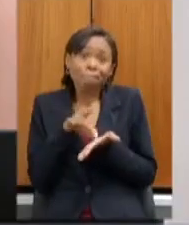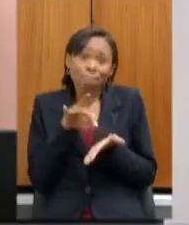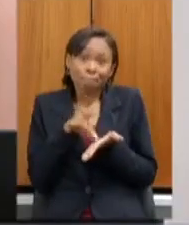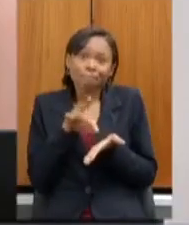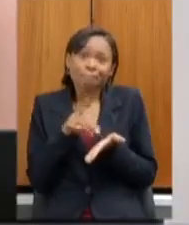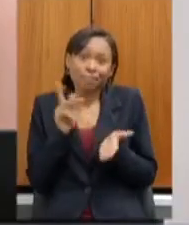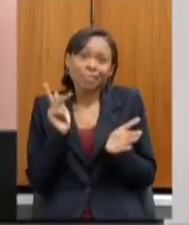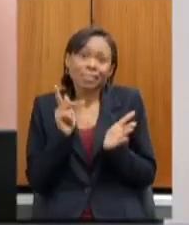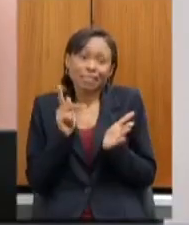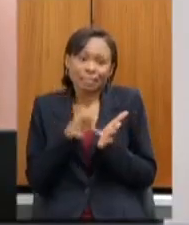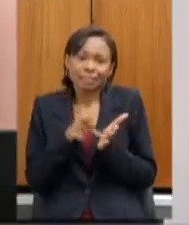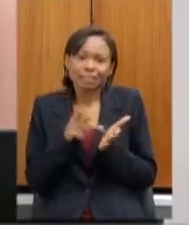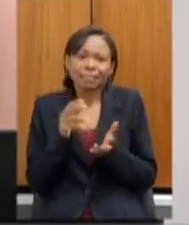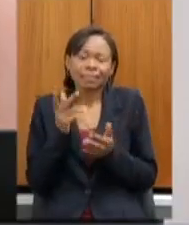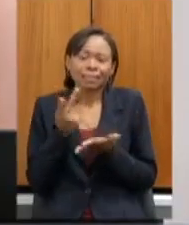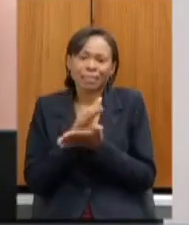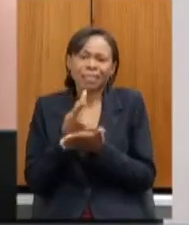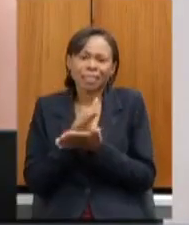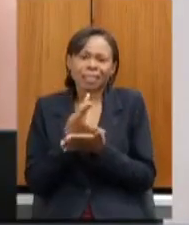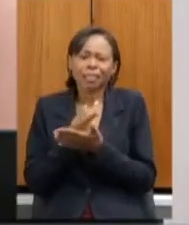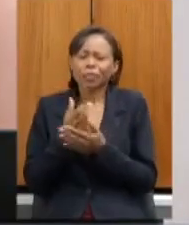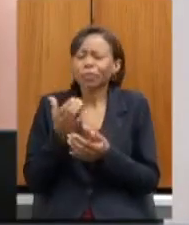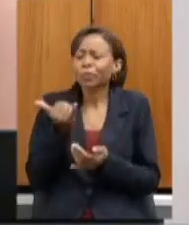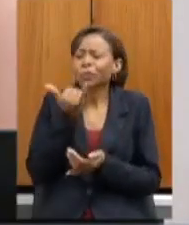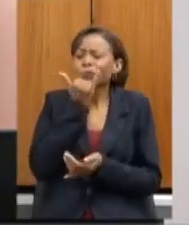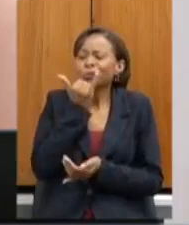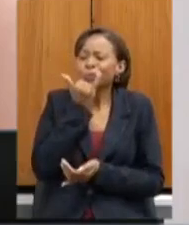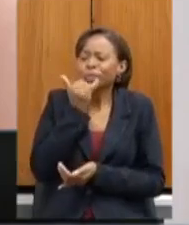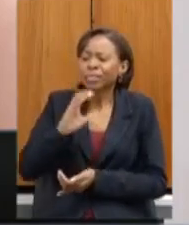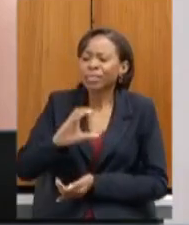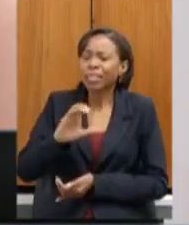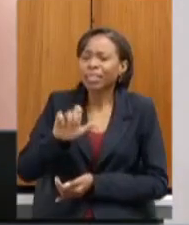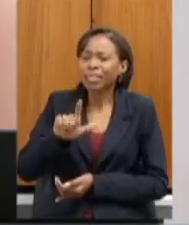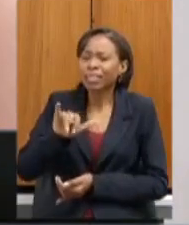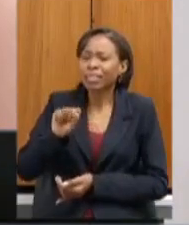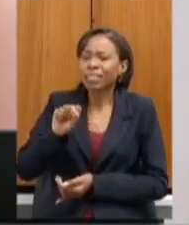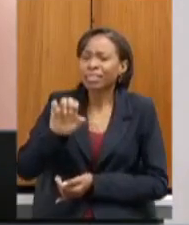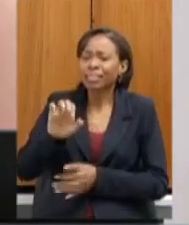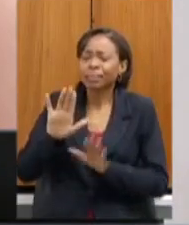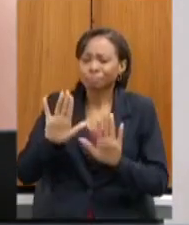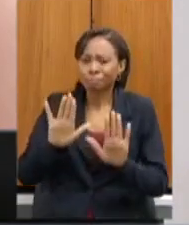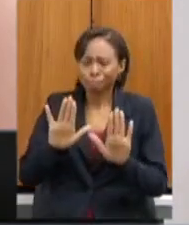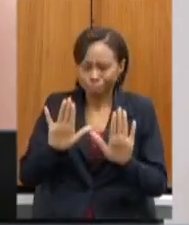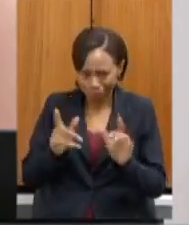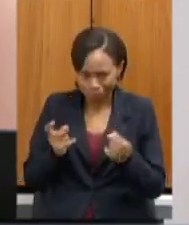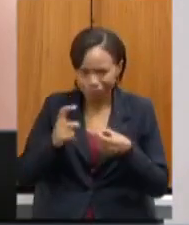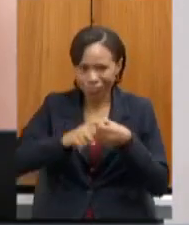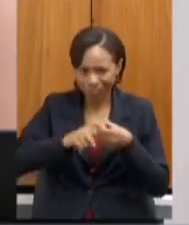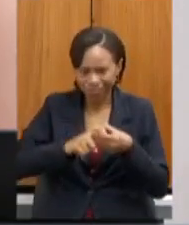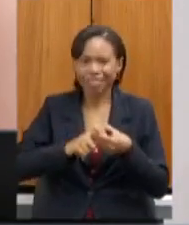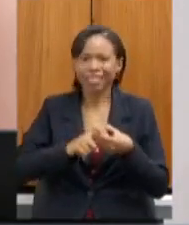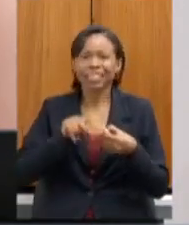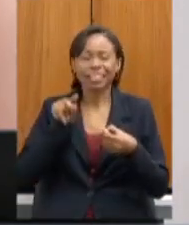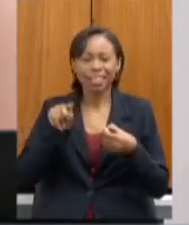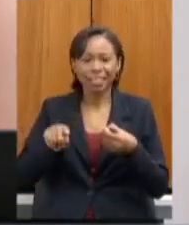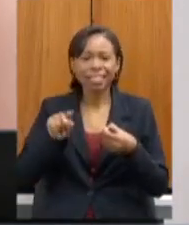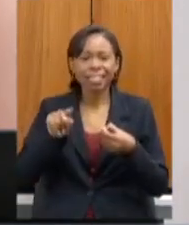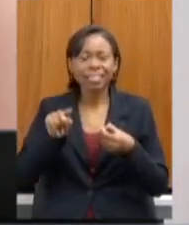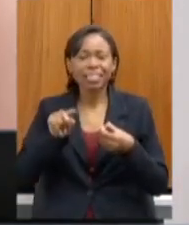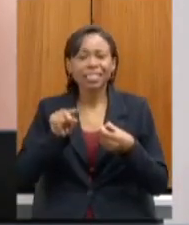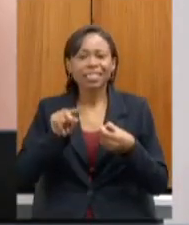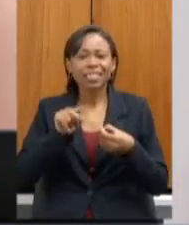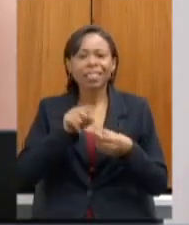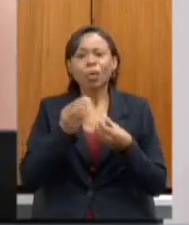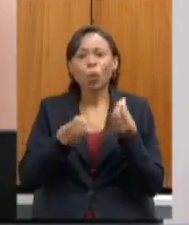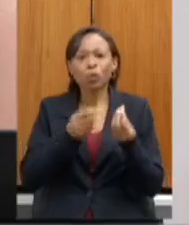de condução deputada Celise me desculpa nós vamos então reorganizar eu passo a senhora senhora prefere fazer de